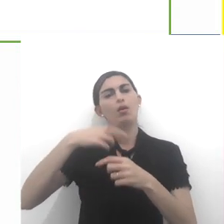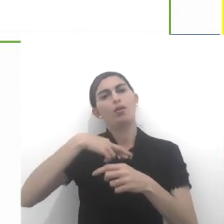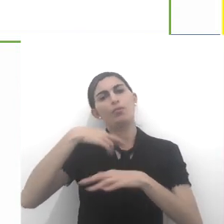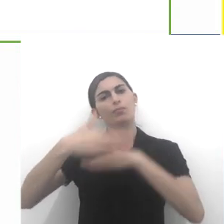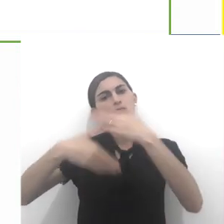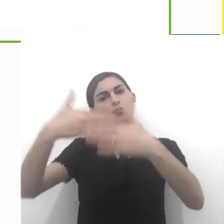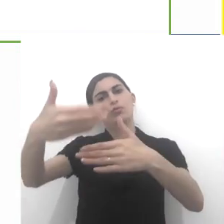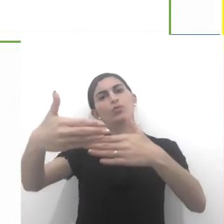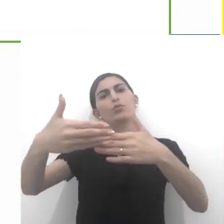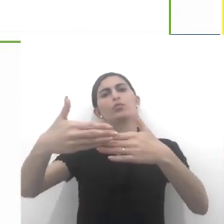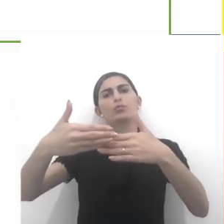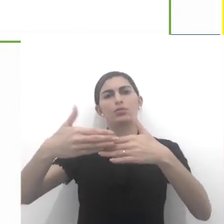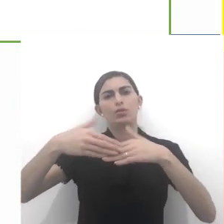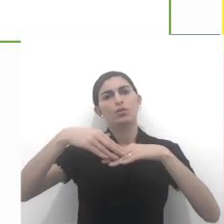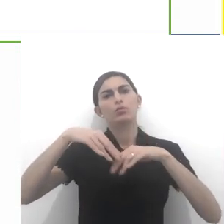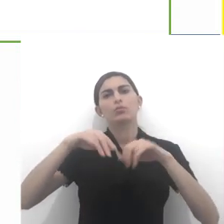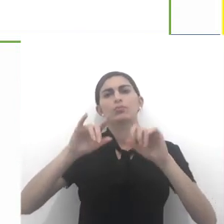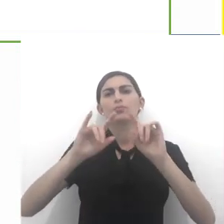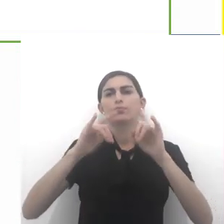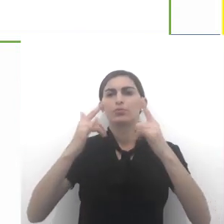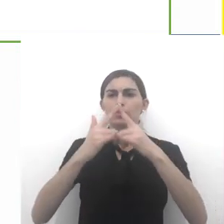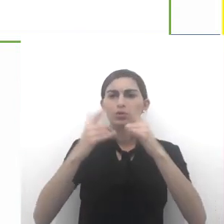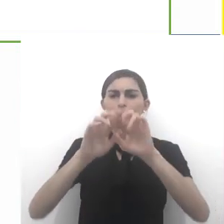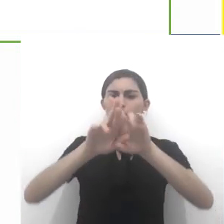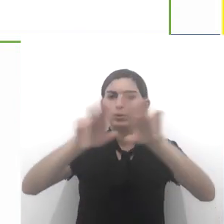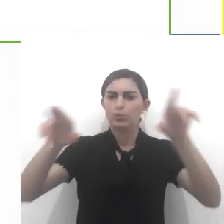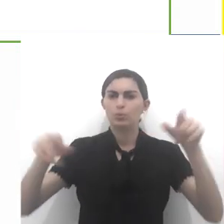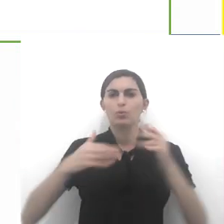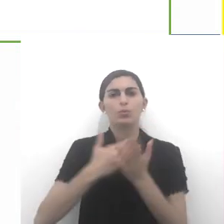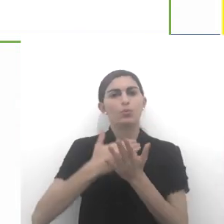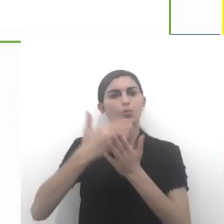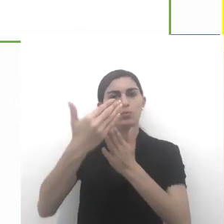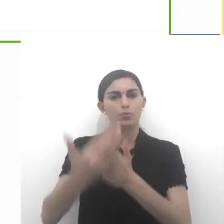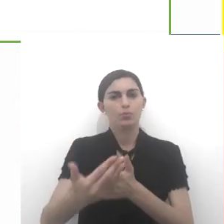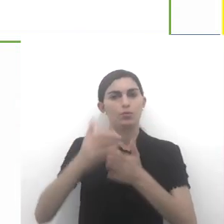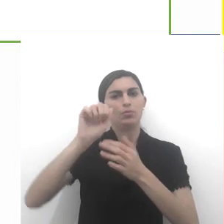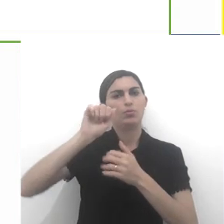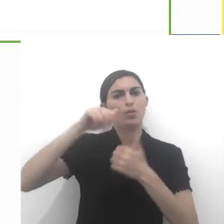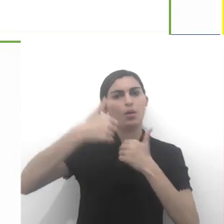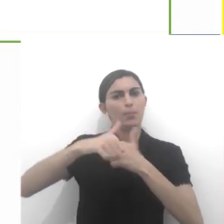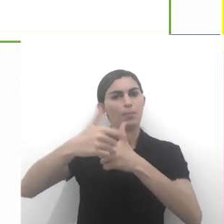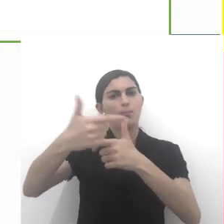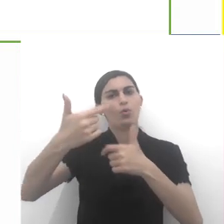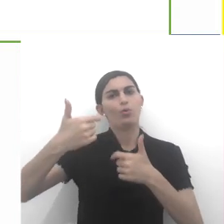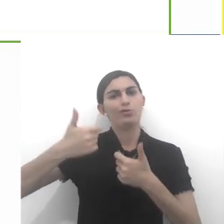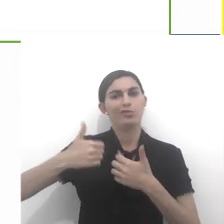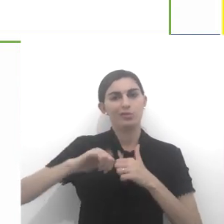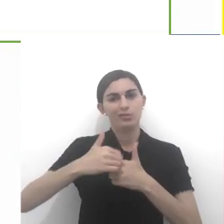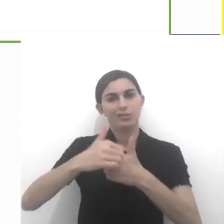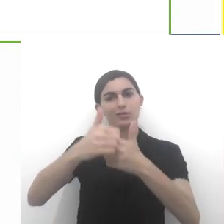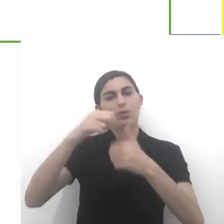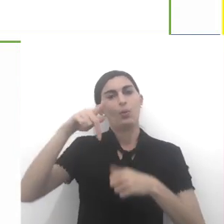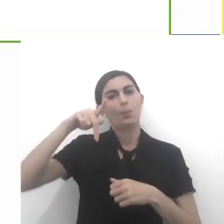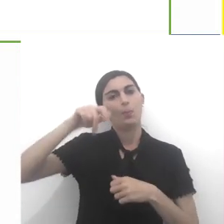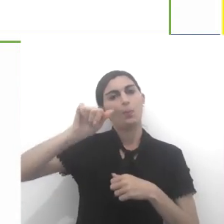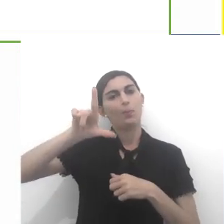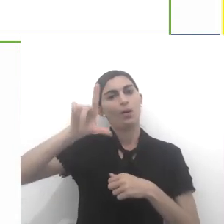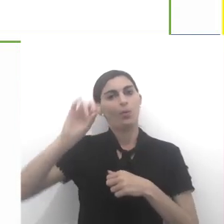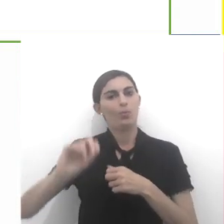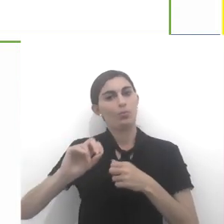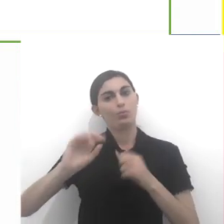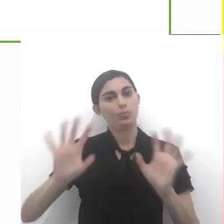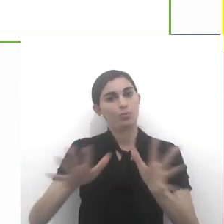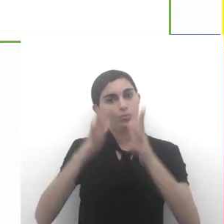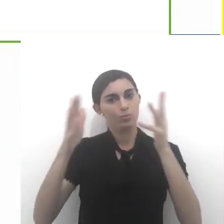resultado de um processo de institucionalização que começou com os apóstolos, principalmente com Paulo,